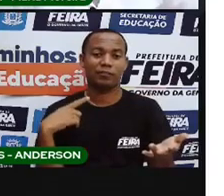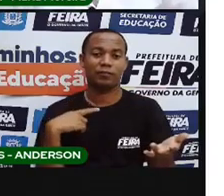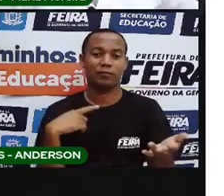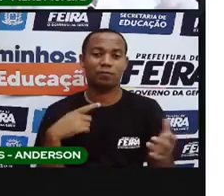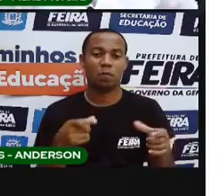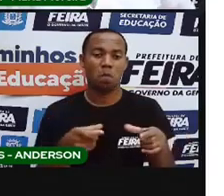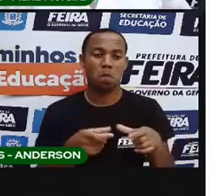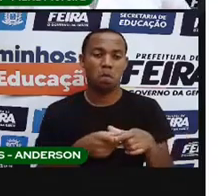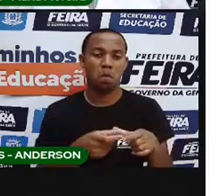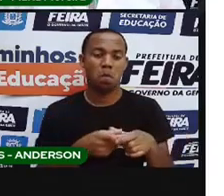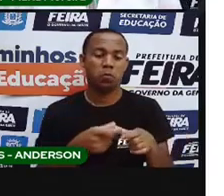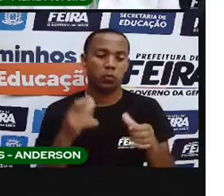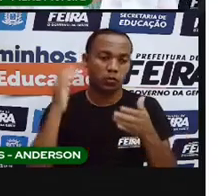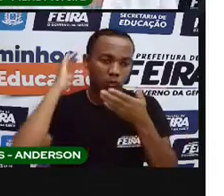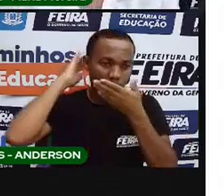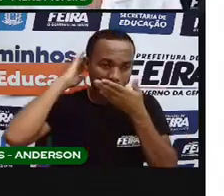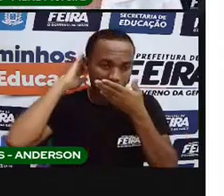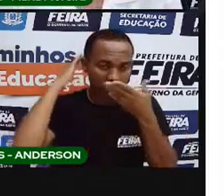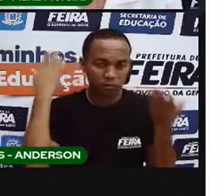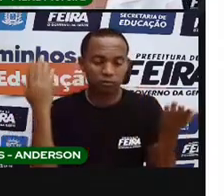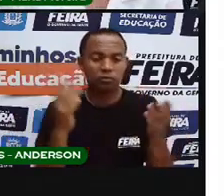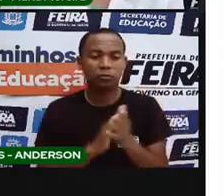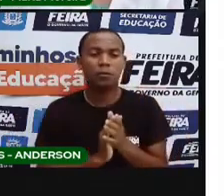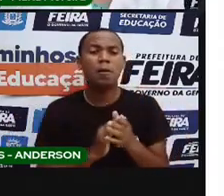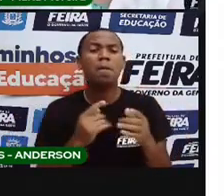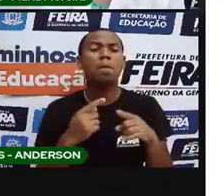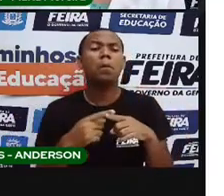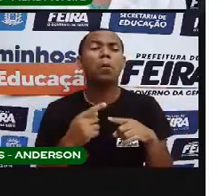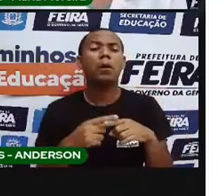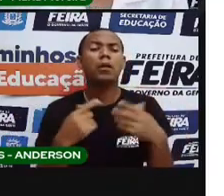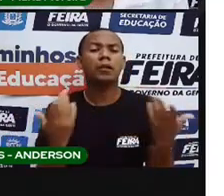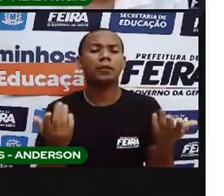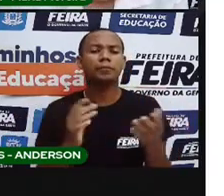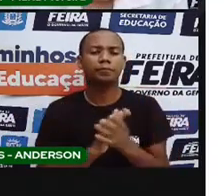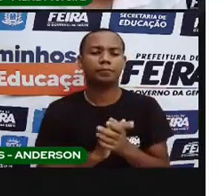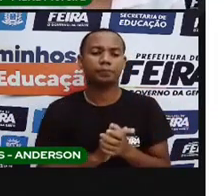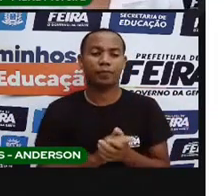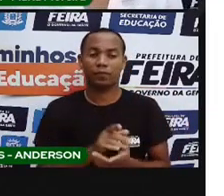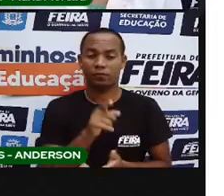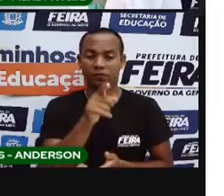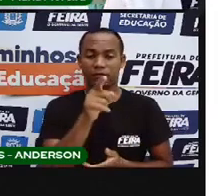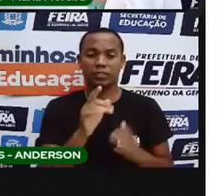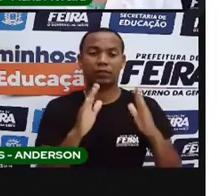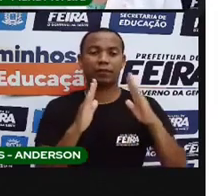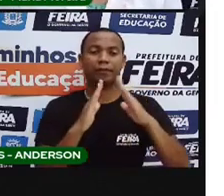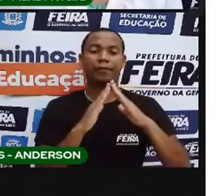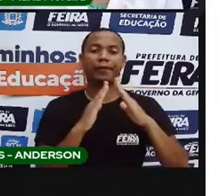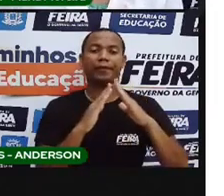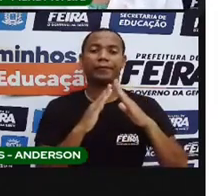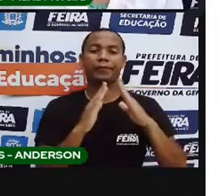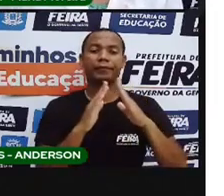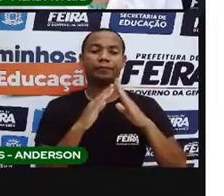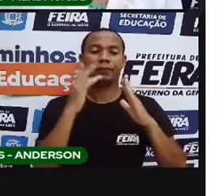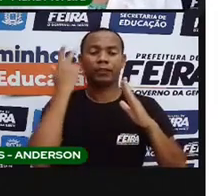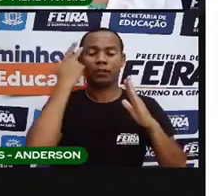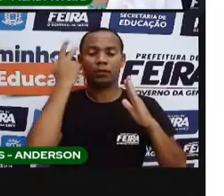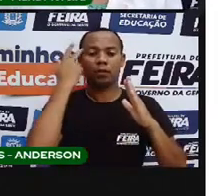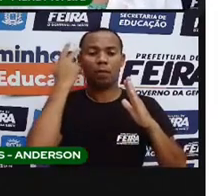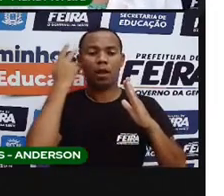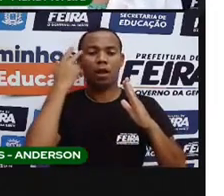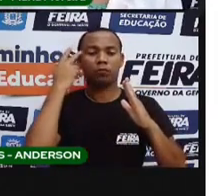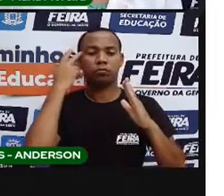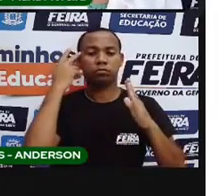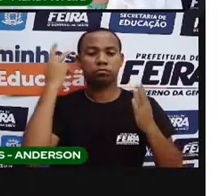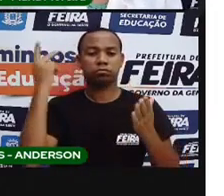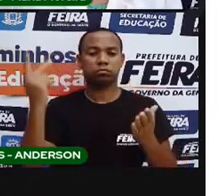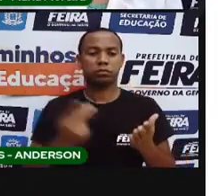E a grande questão é, por que esse embate? Imagine só, você está aí na sua casa, e aí chegam pessoas